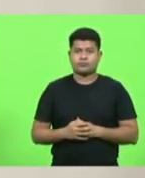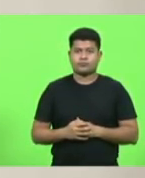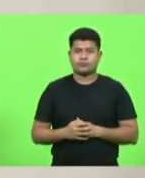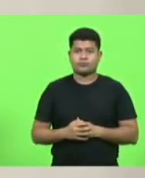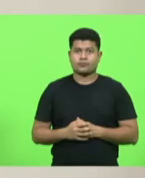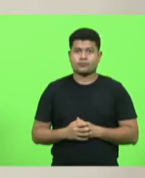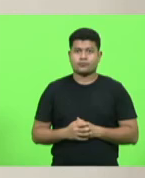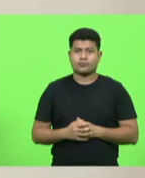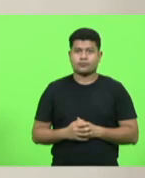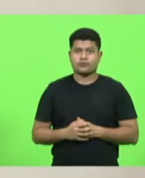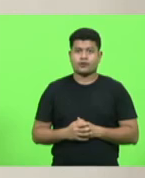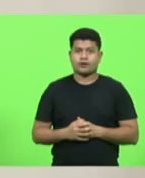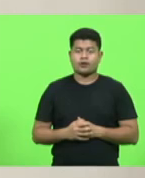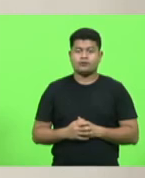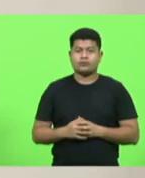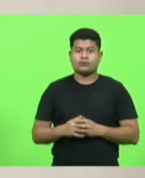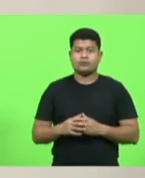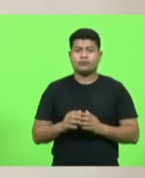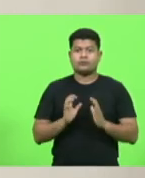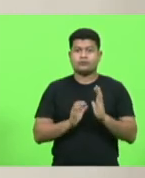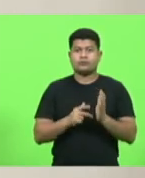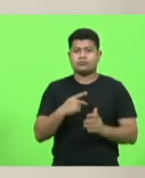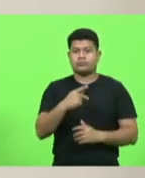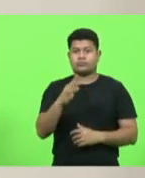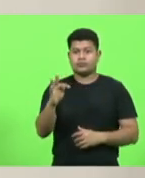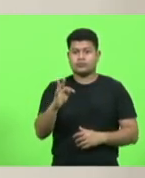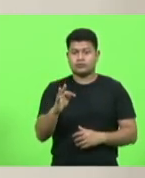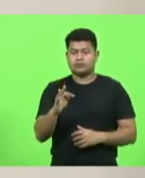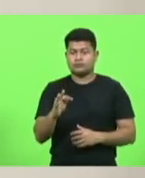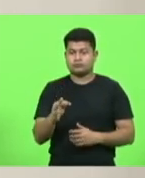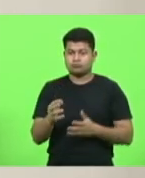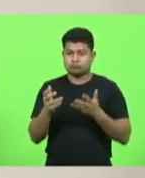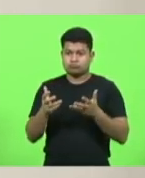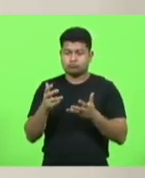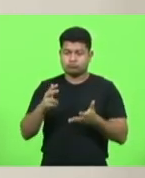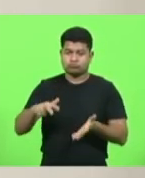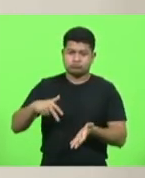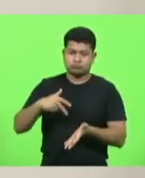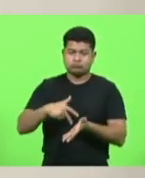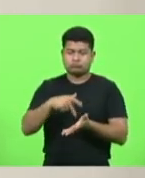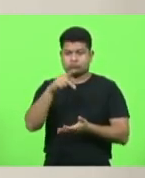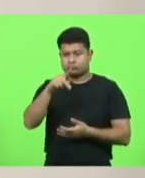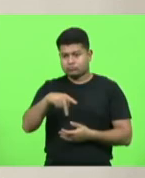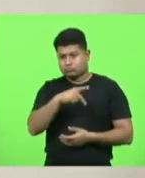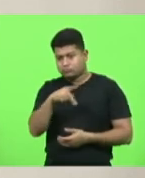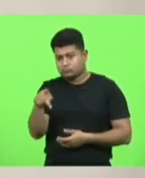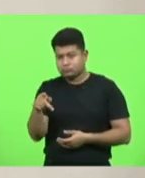Partido dos Trabalhadores Padre Pedro gostaria de fazer uso da palavra deputado